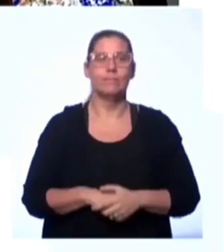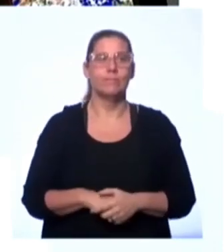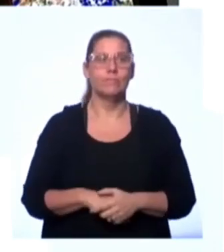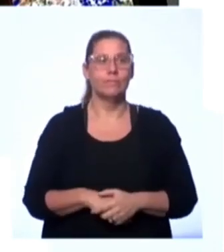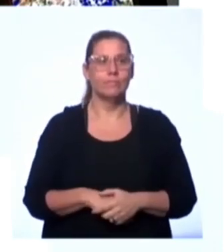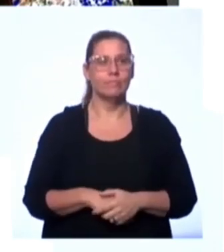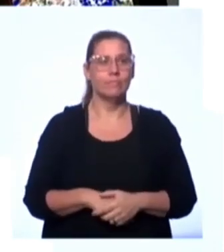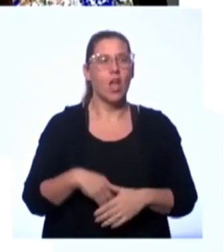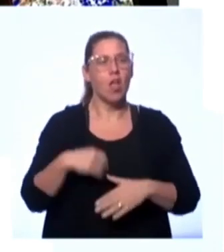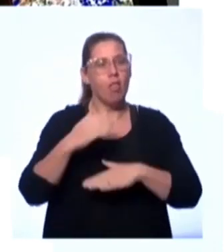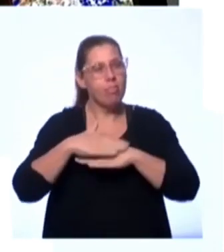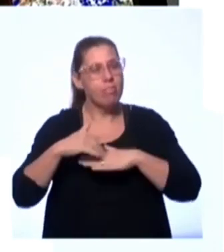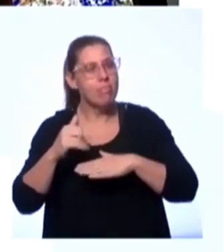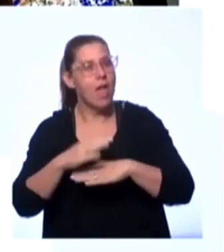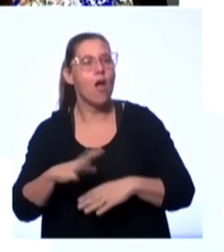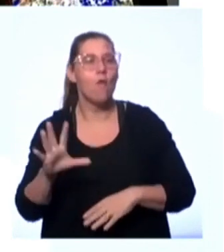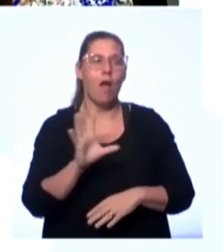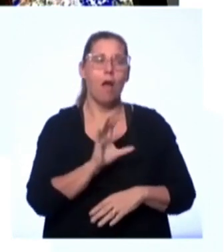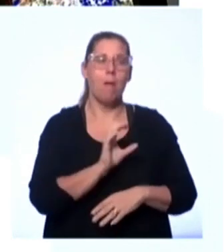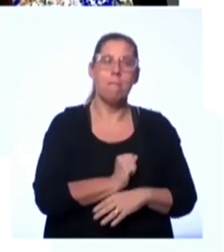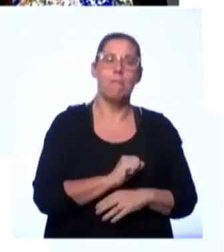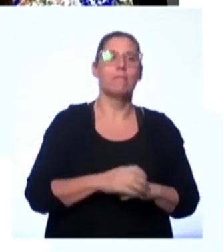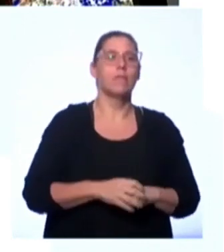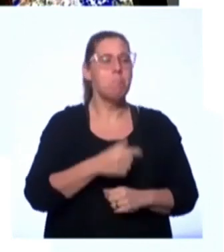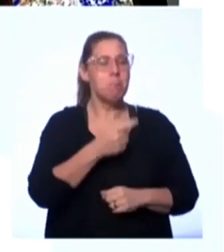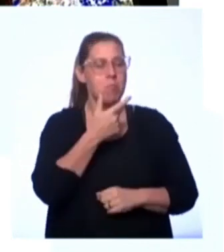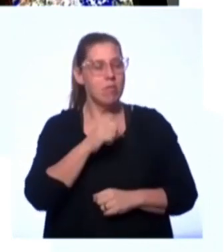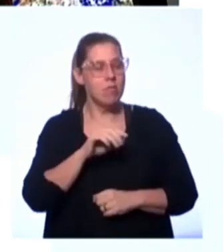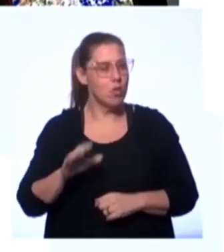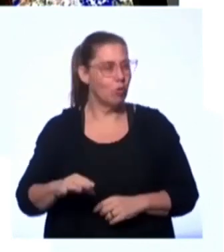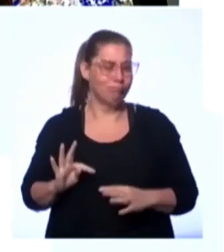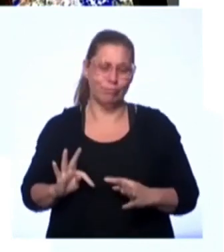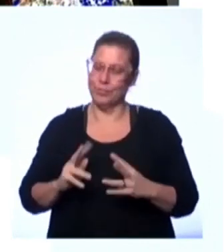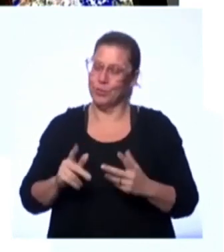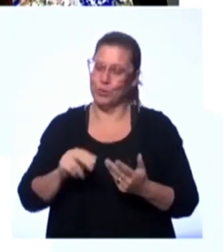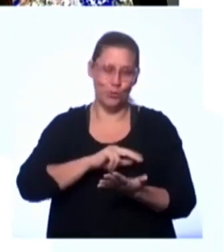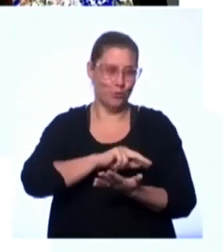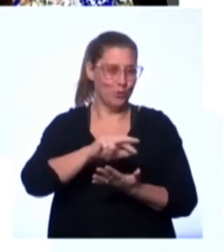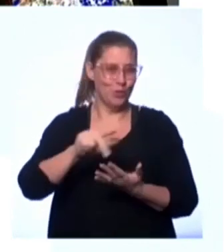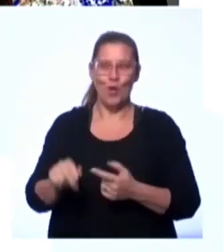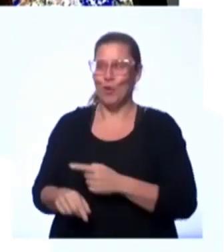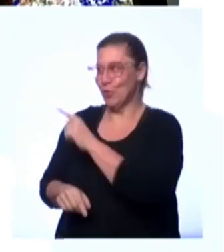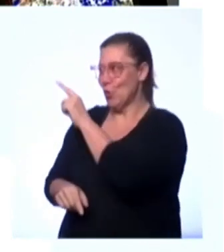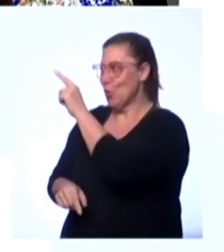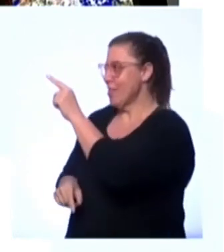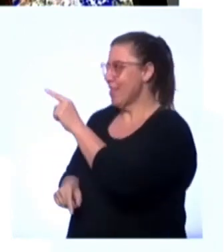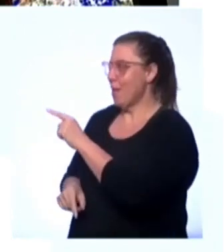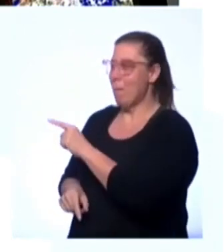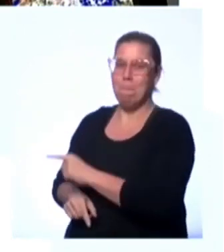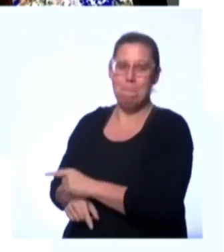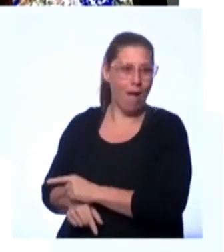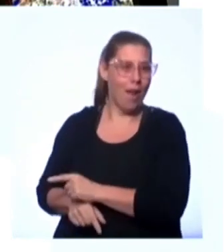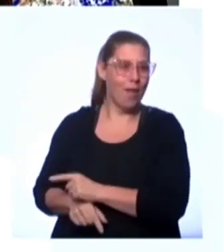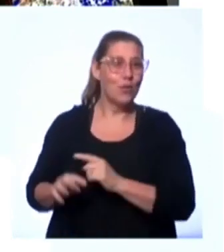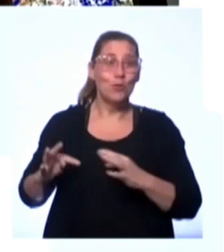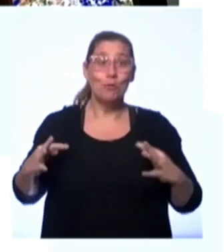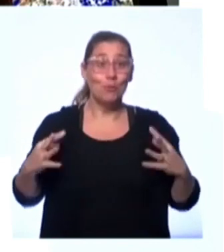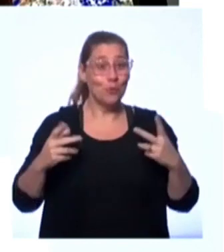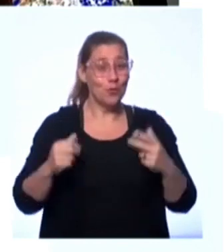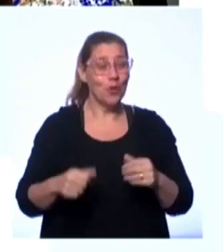Dengo, cafuné, caçua, moleque, quitanda, fubá, dendê, cachaça, axé,